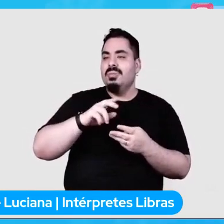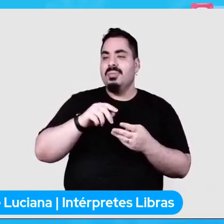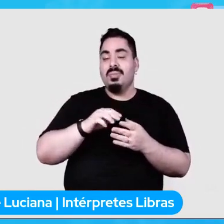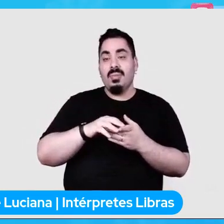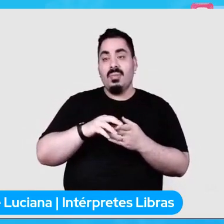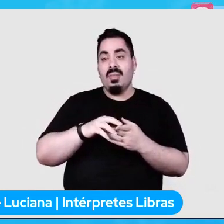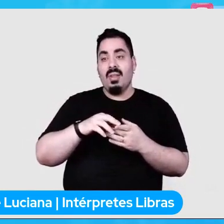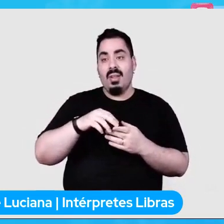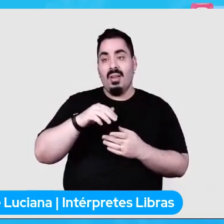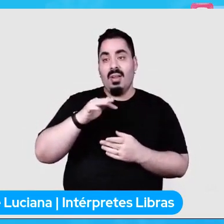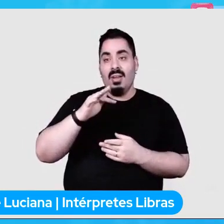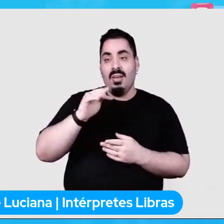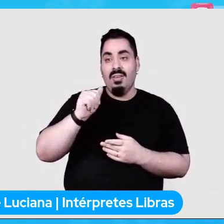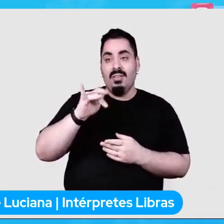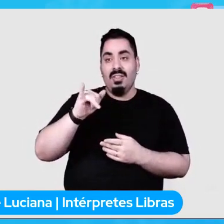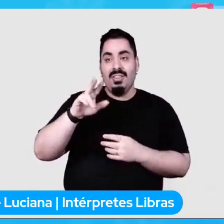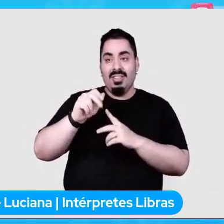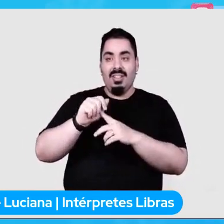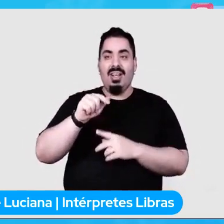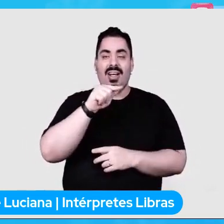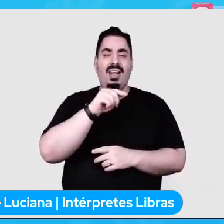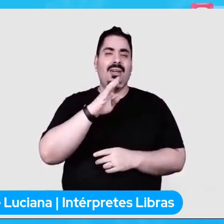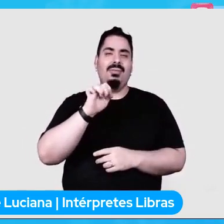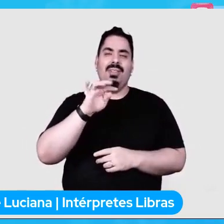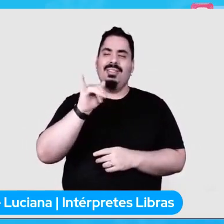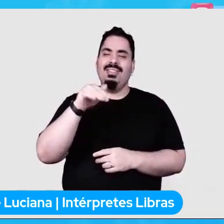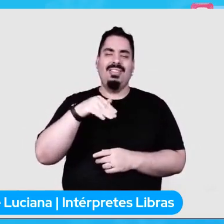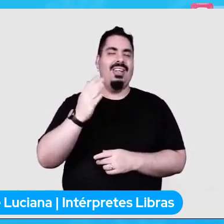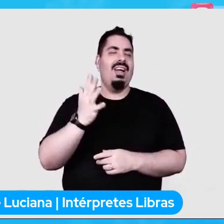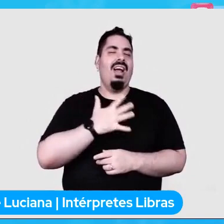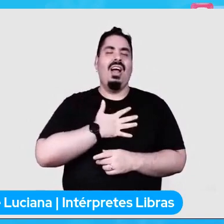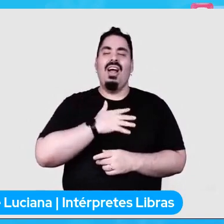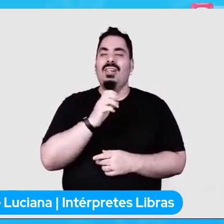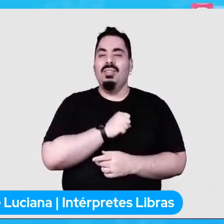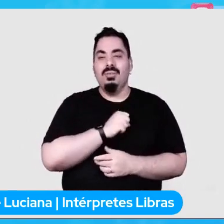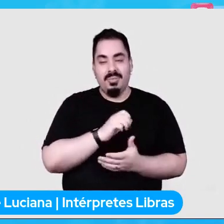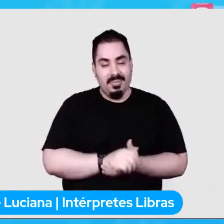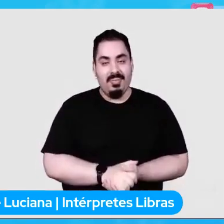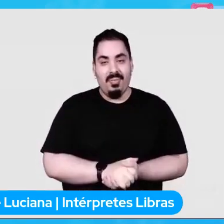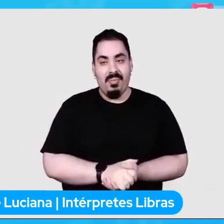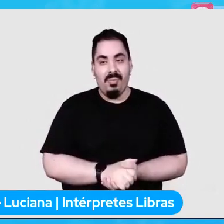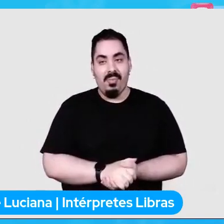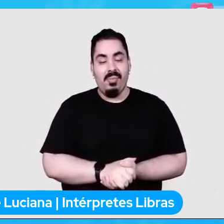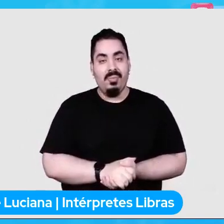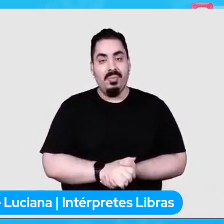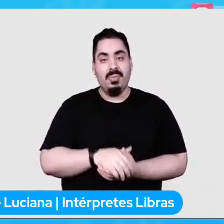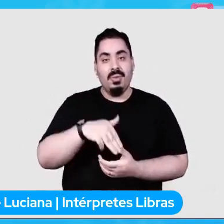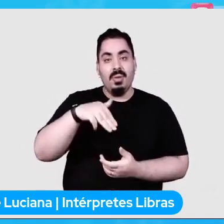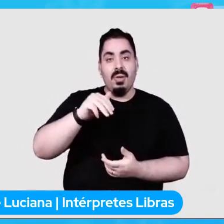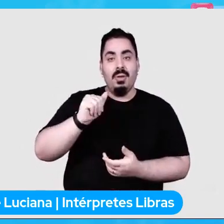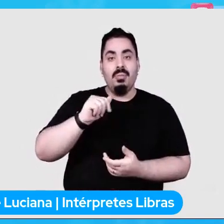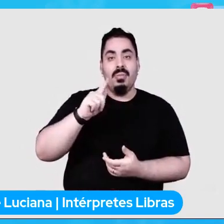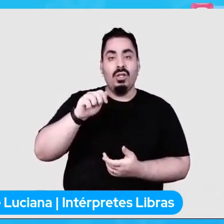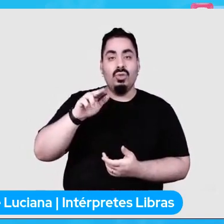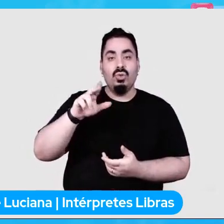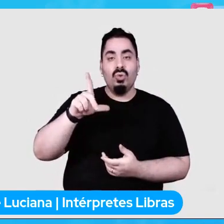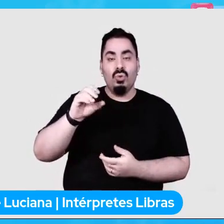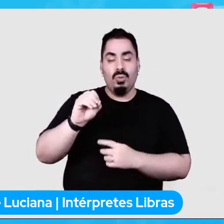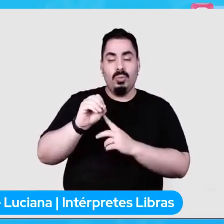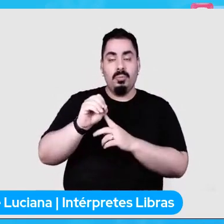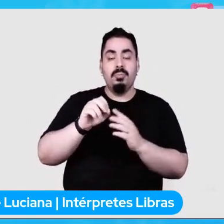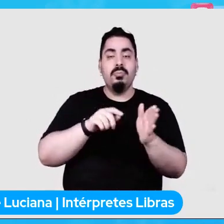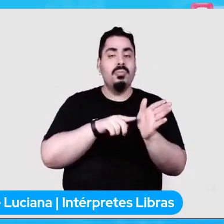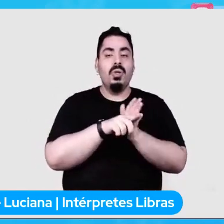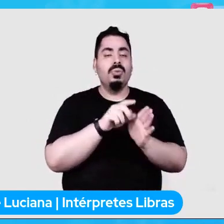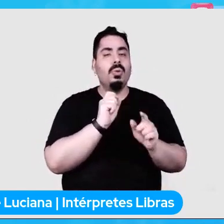Piranha é meu país legal muito bom o Mazulo pergunta o seguinte como é que faz